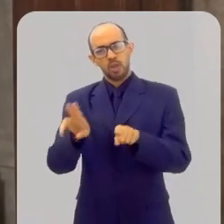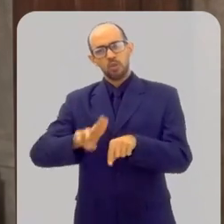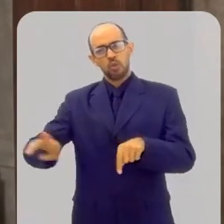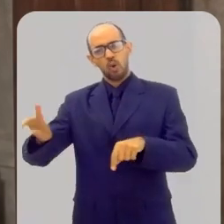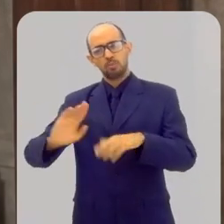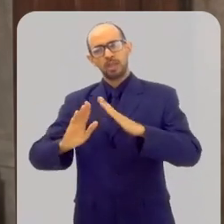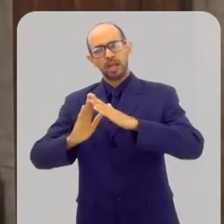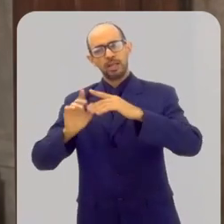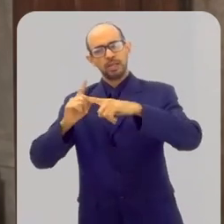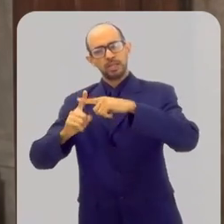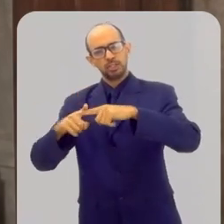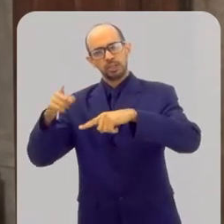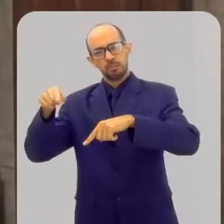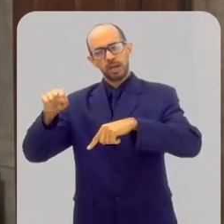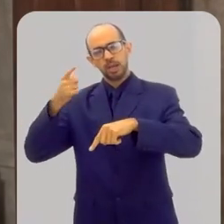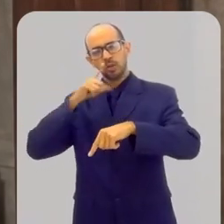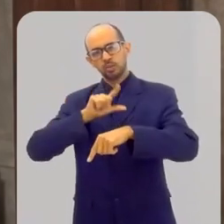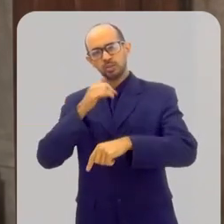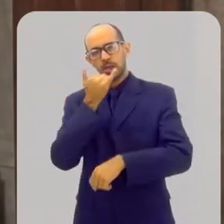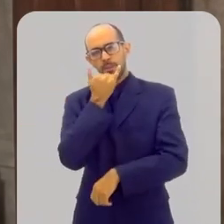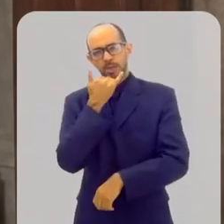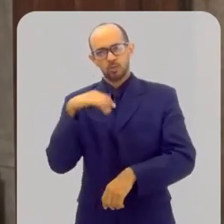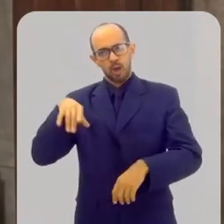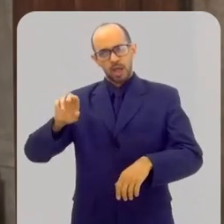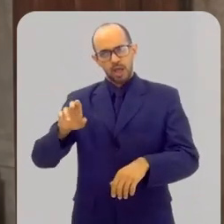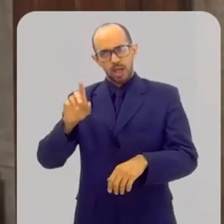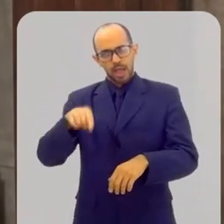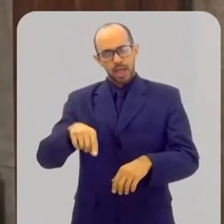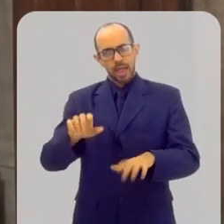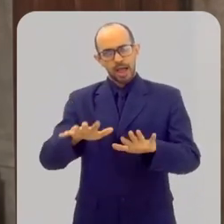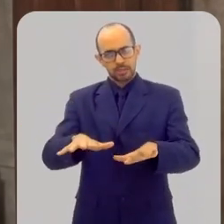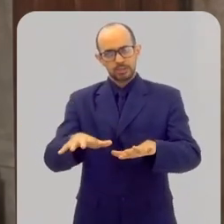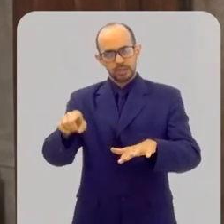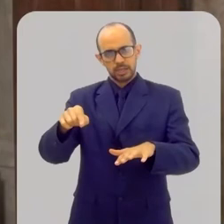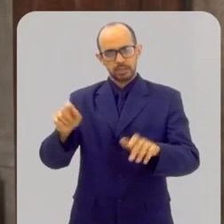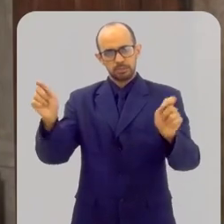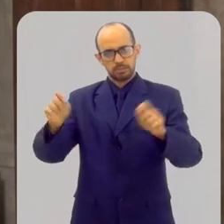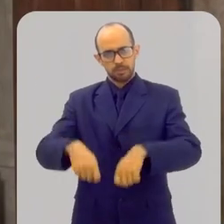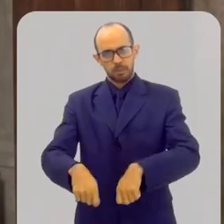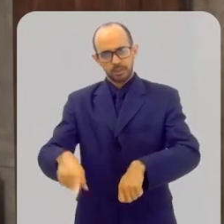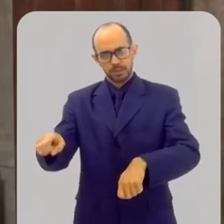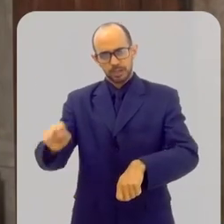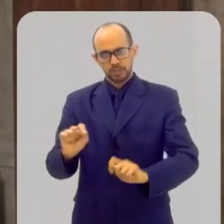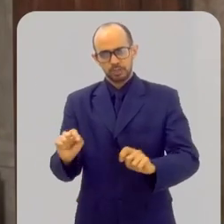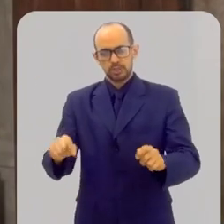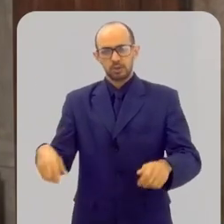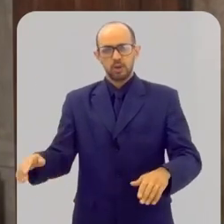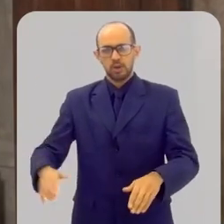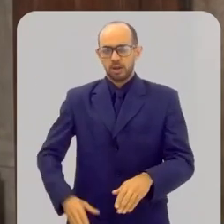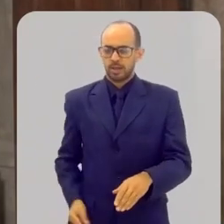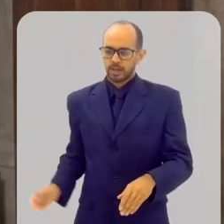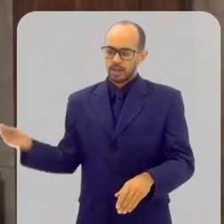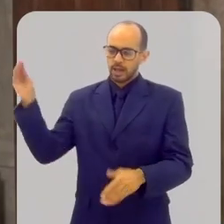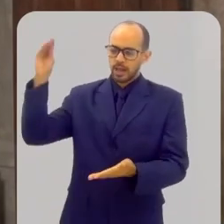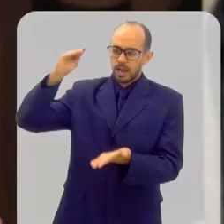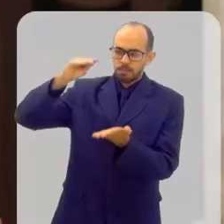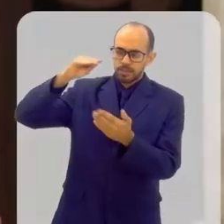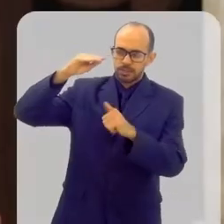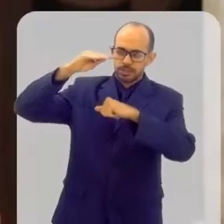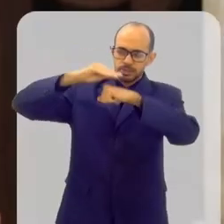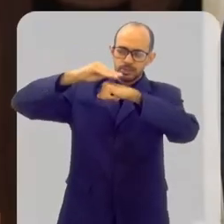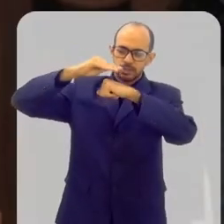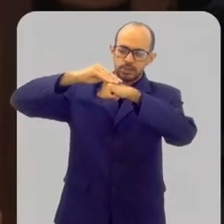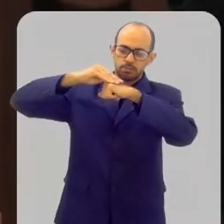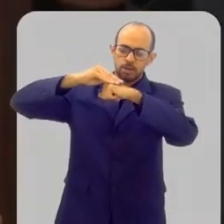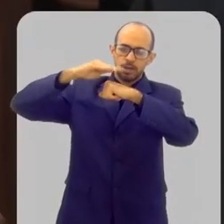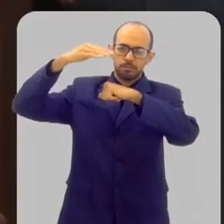padre para, em nome de Deus, perdoar. Então, aquela estola representa este poder. Então, você coloca sobre a cabeça do penitente enquanto